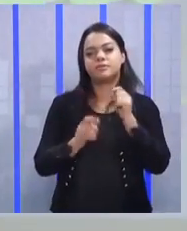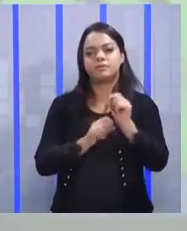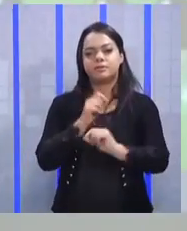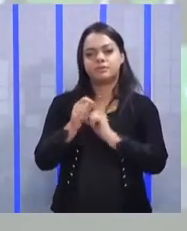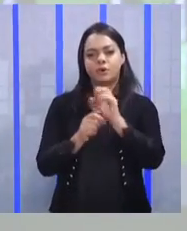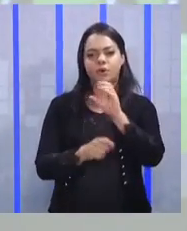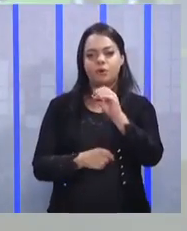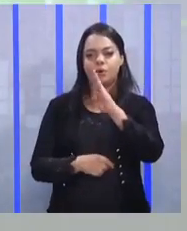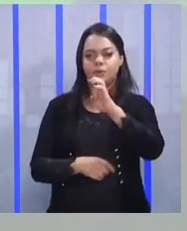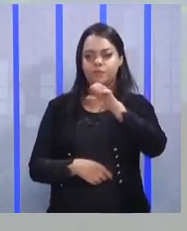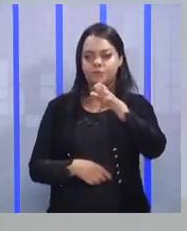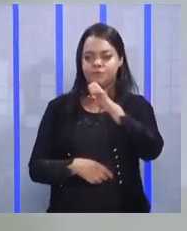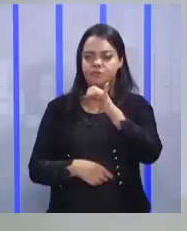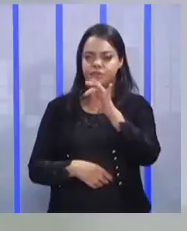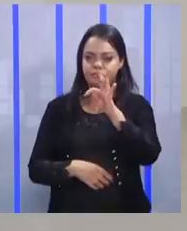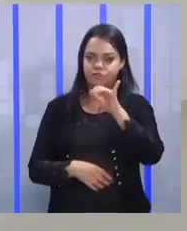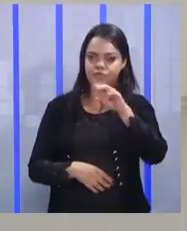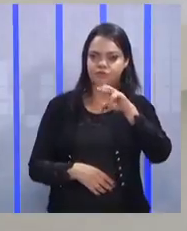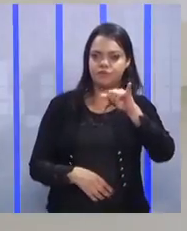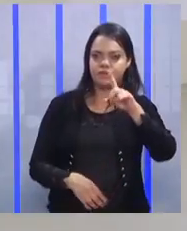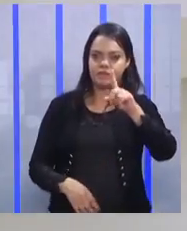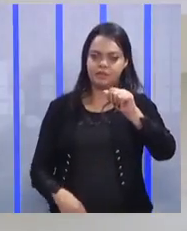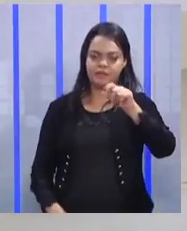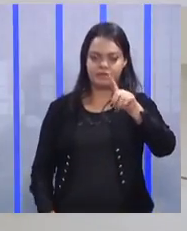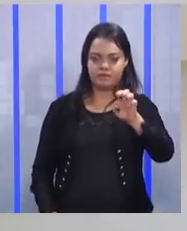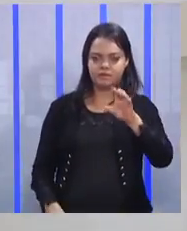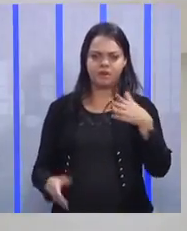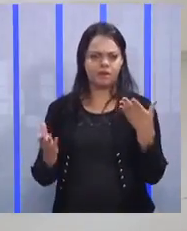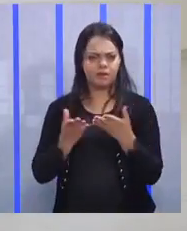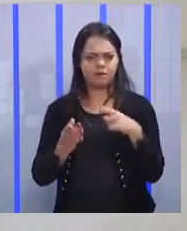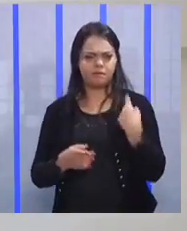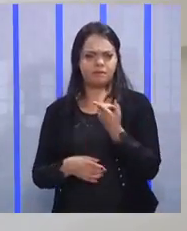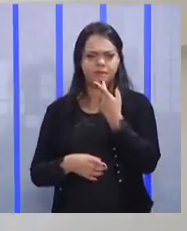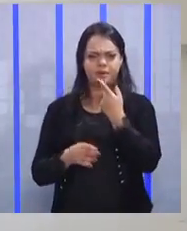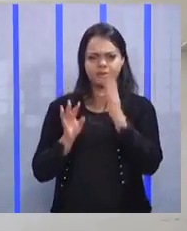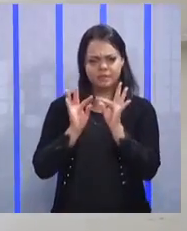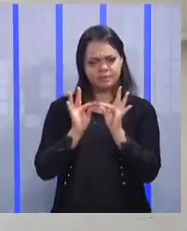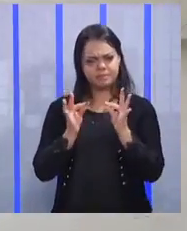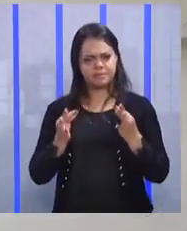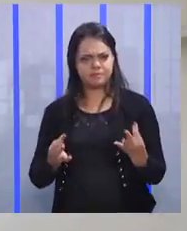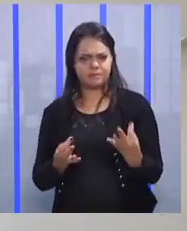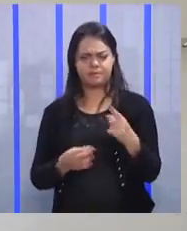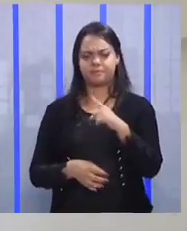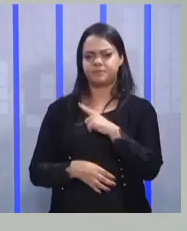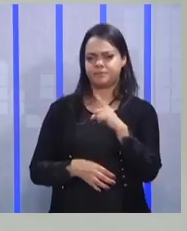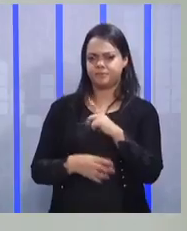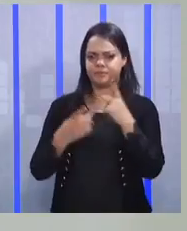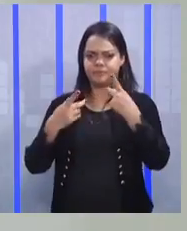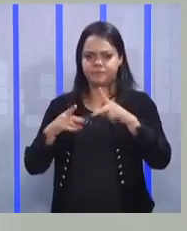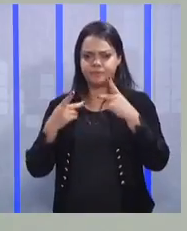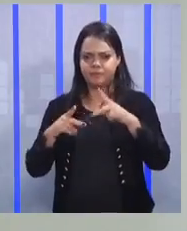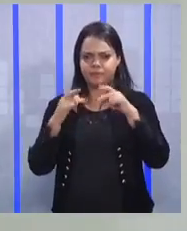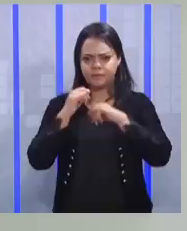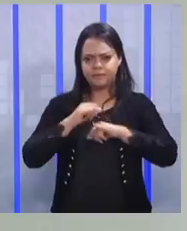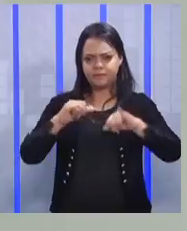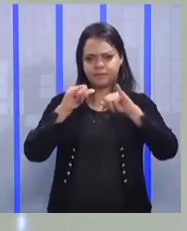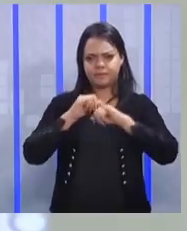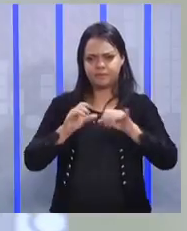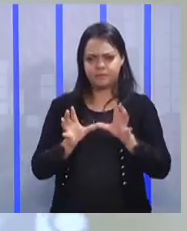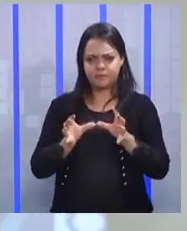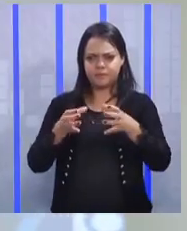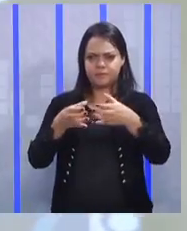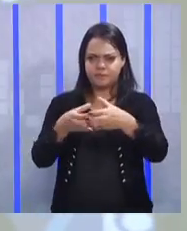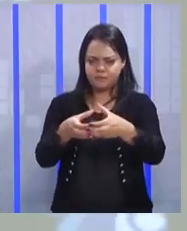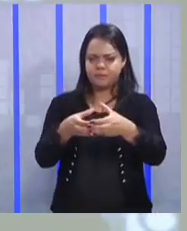objetividade. Agora vamos simplificar. Existe essa campanha desde 1979, que é a campanha pela